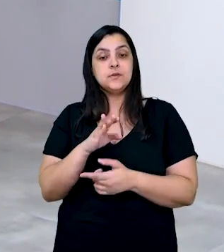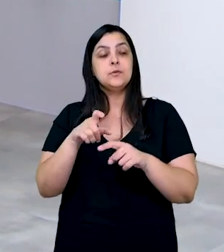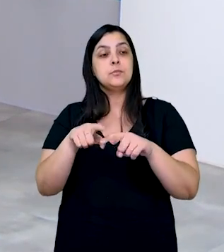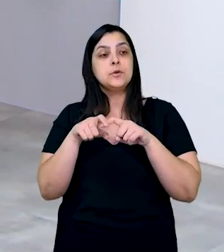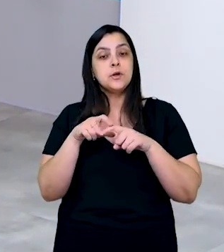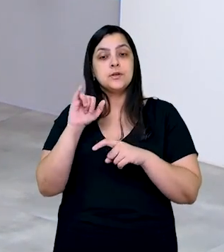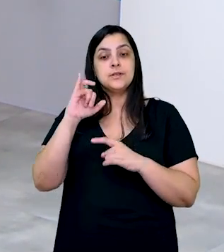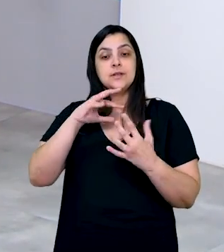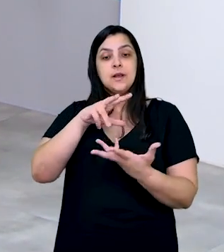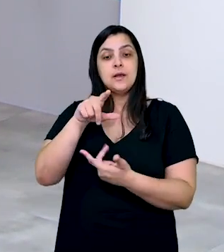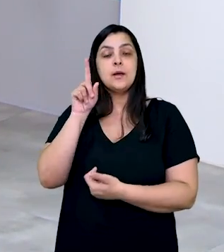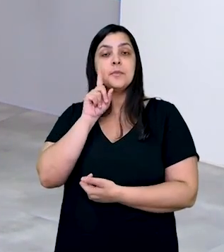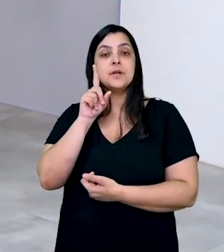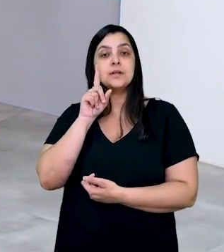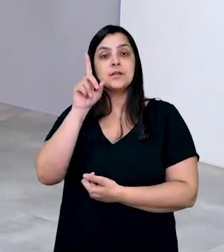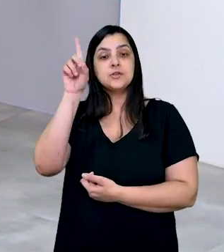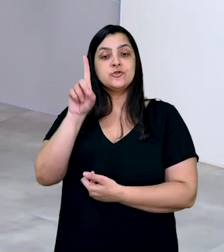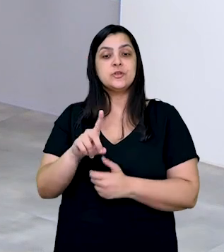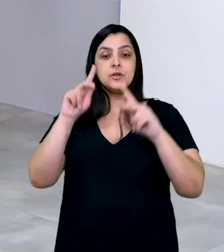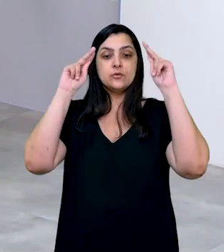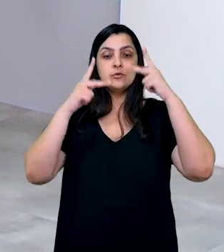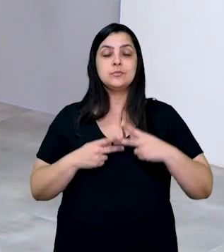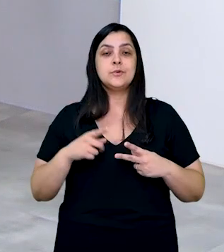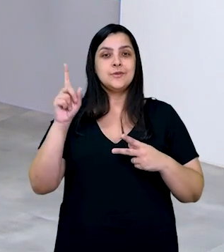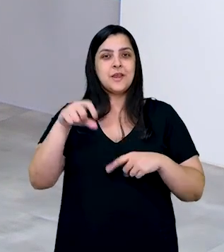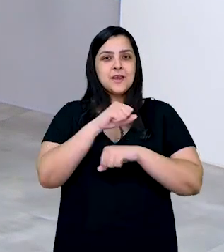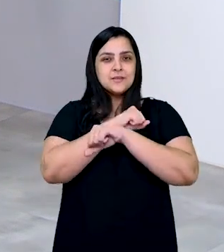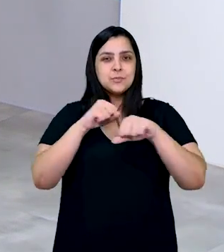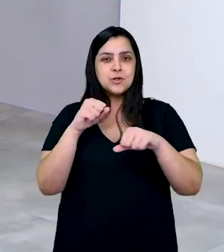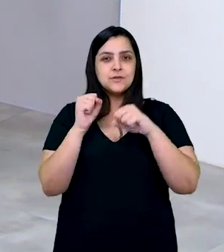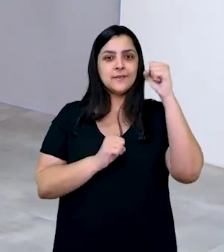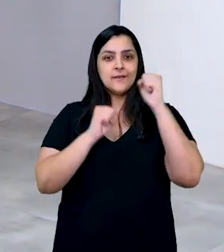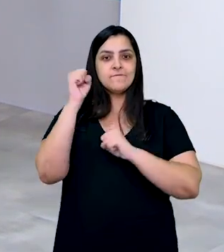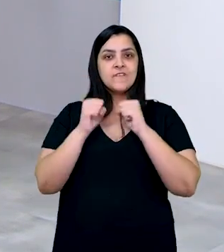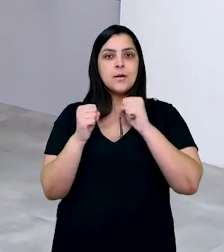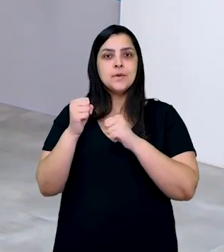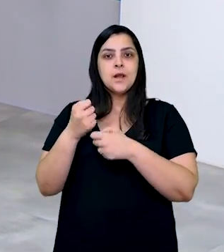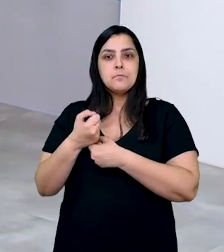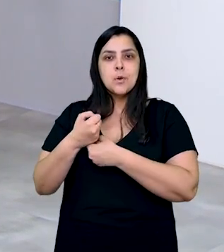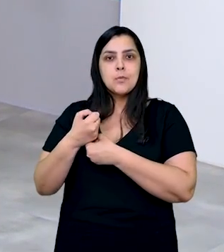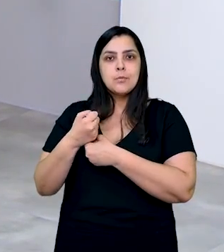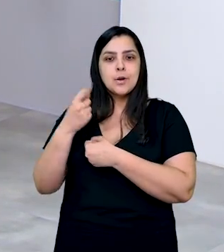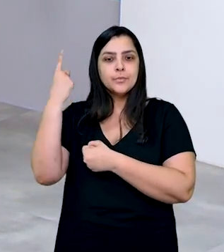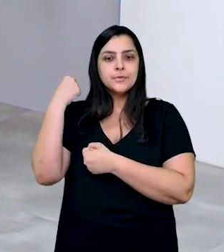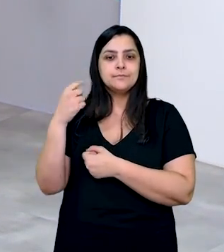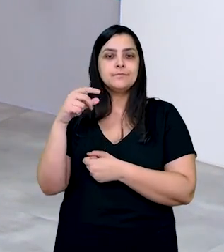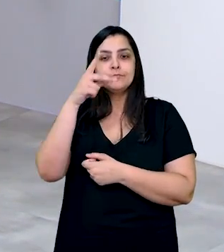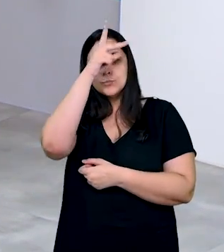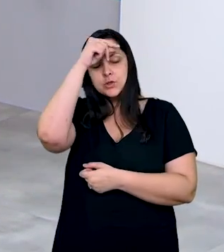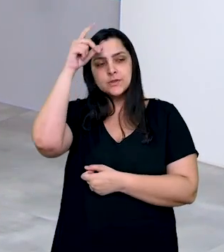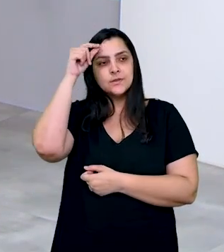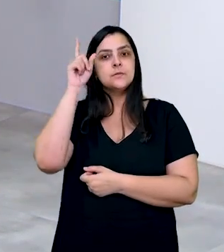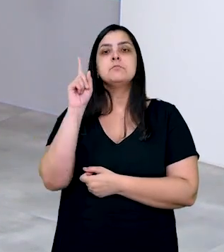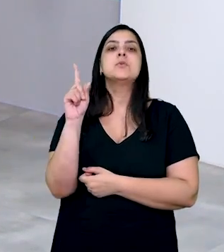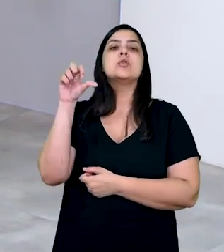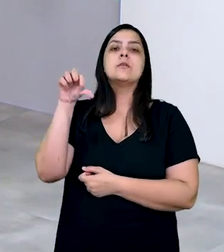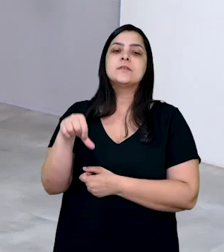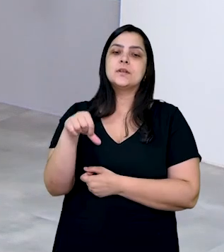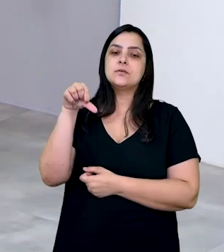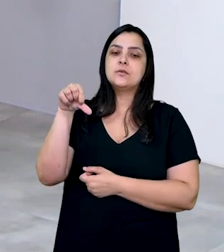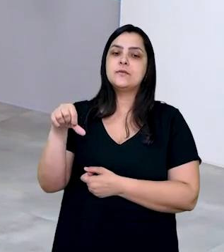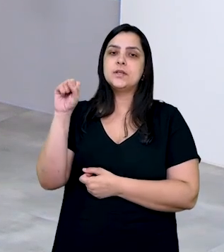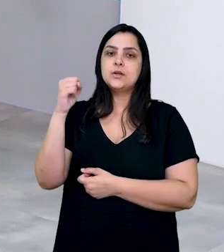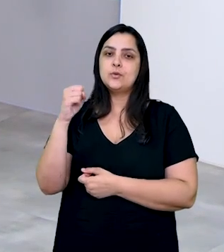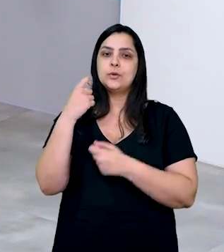do Brasil pela Corte Interamericana de Direitos Humanos, no caso da explosão de uma fábrica de fogos que ocorreu no município em